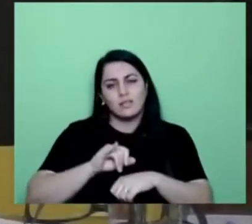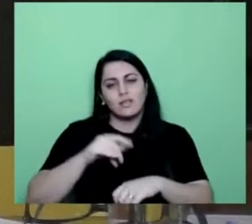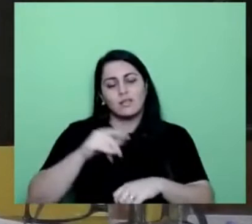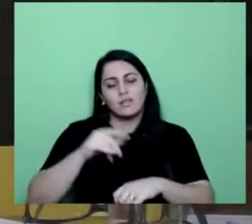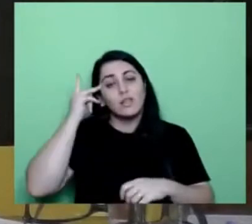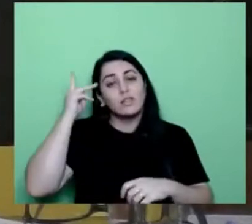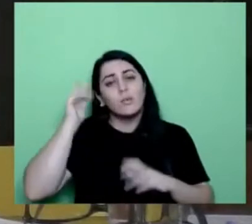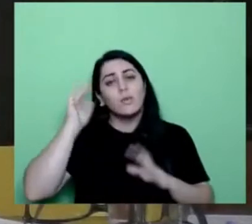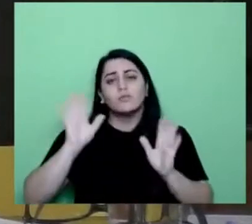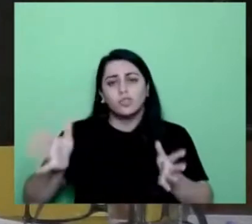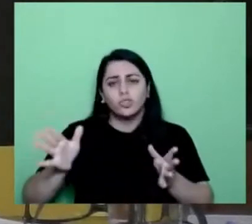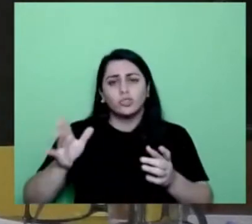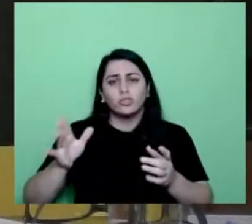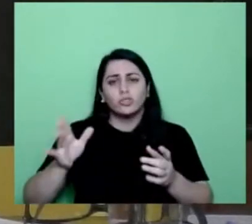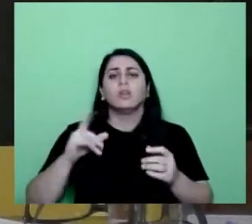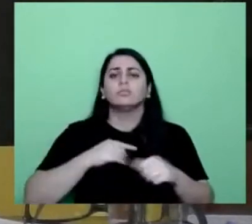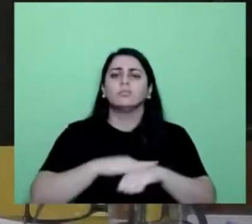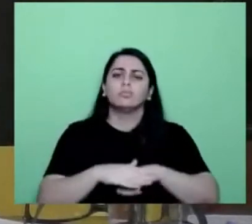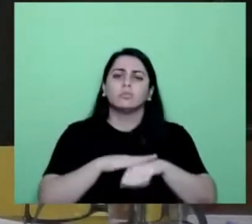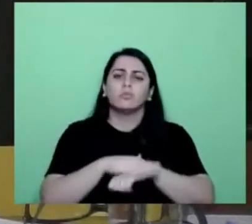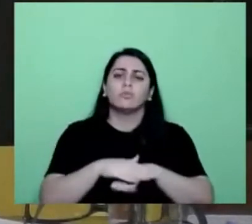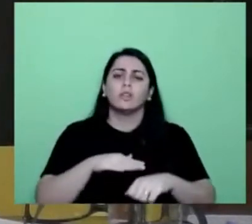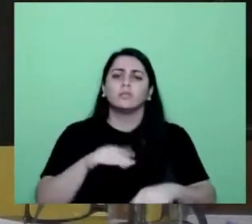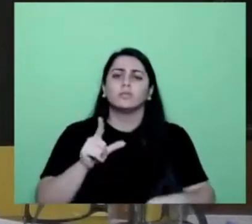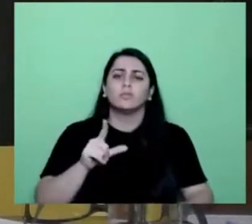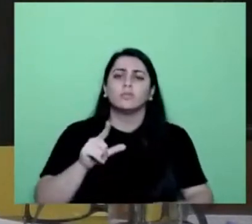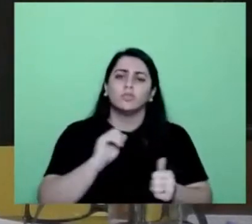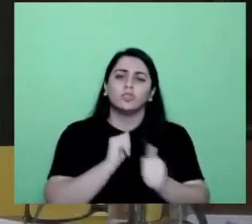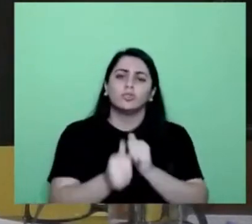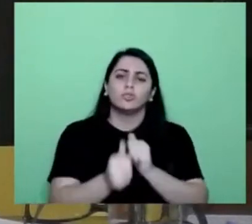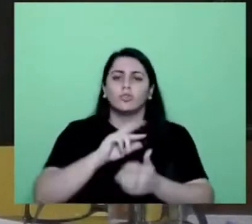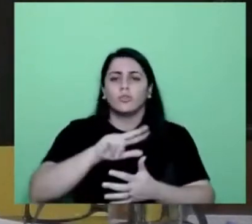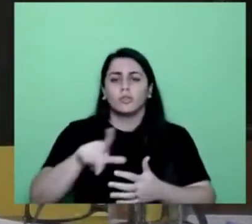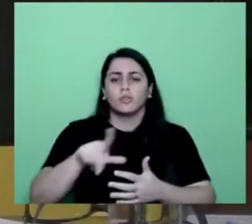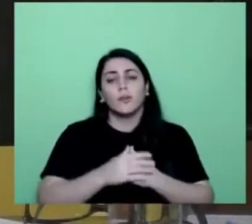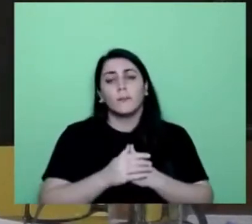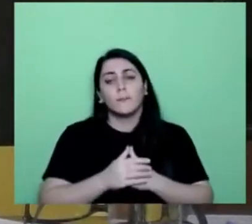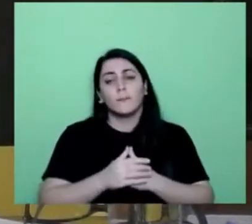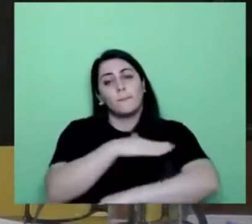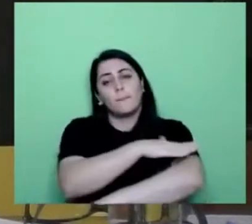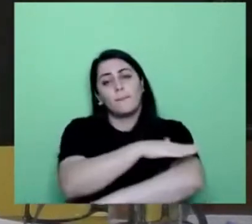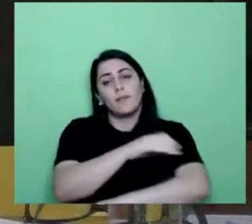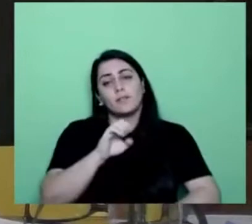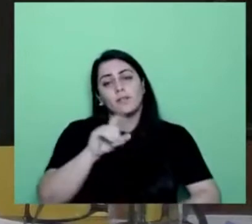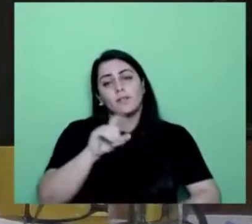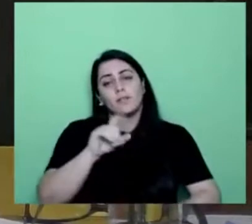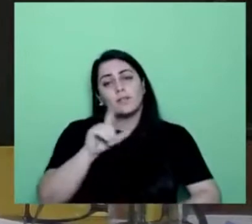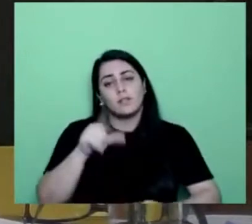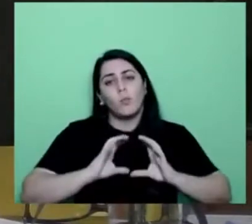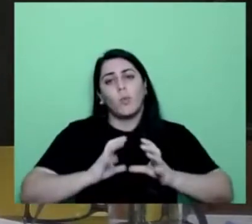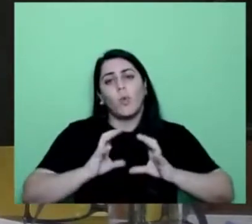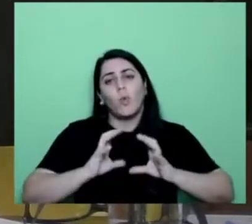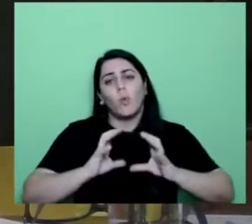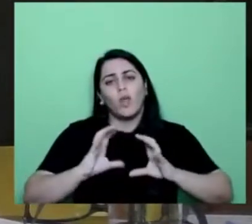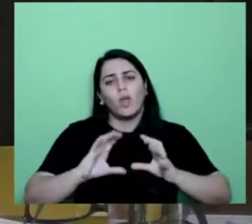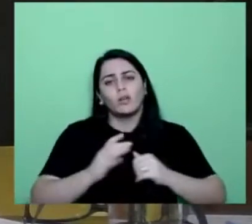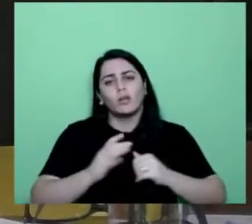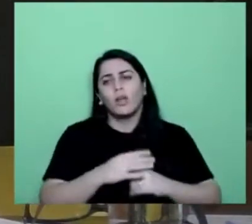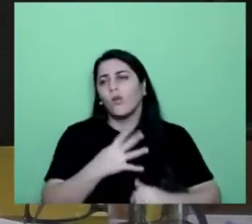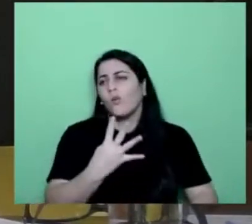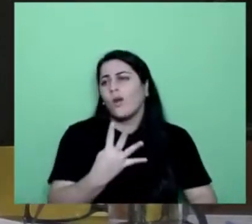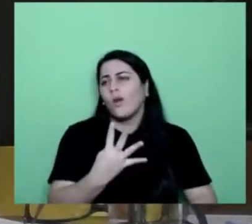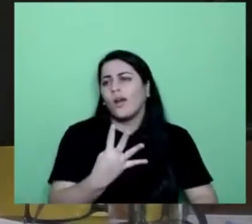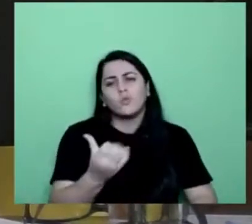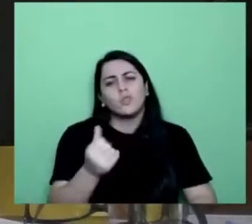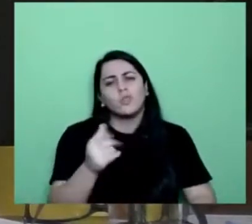redes de diversos esportes. Nós saímos da Praça da Sé com um saco de bolas. Era quatro, seis educadores,